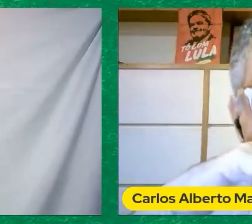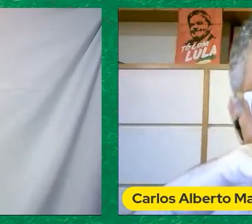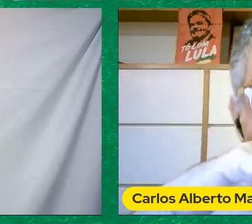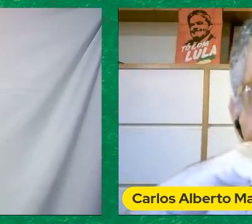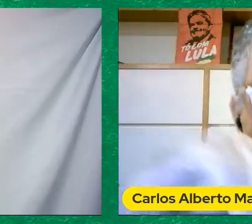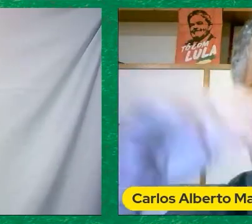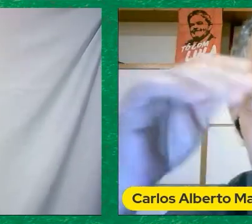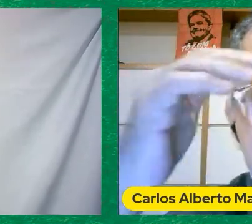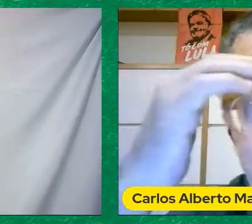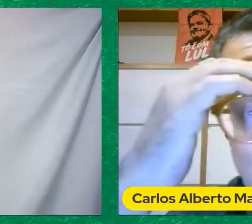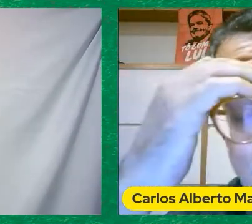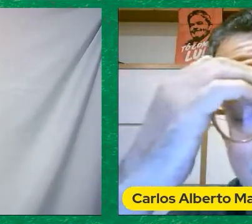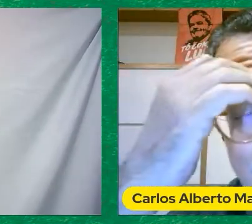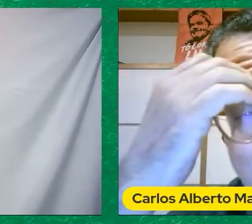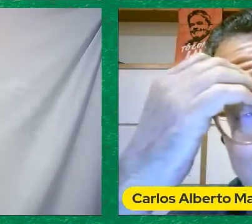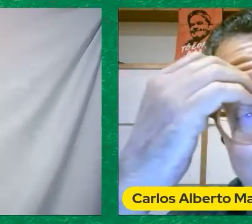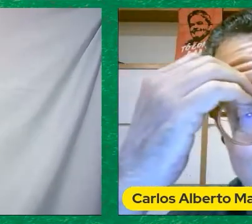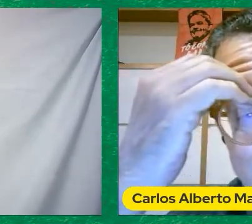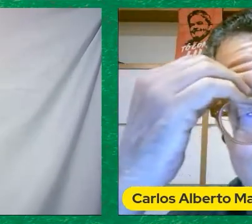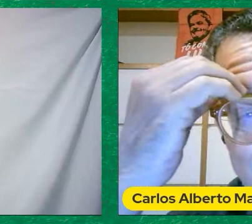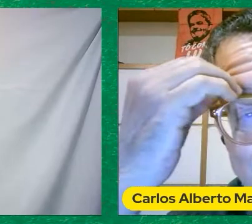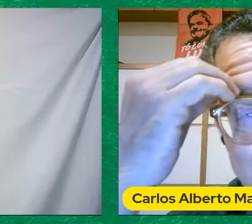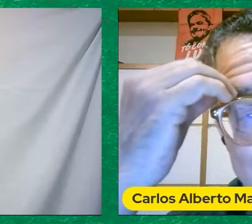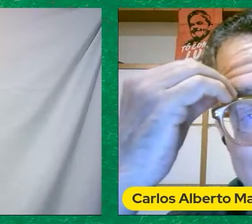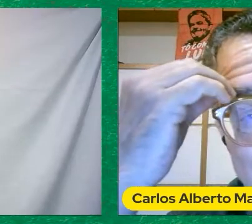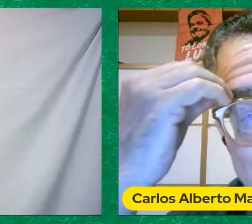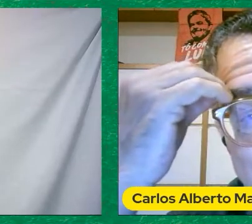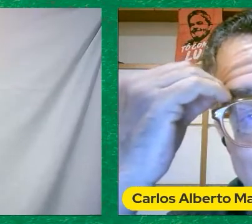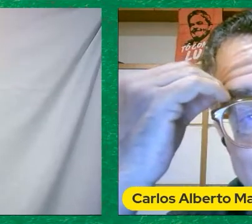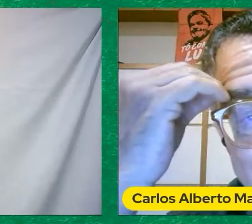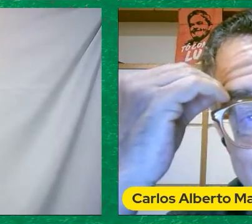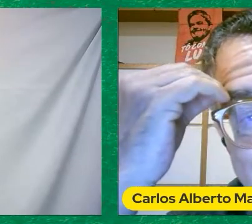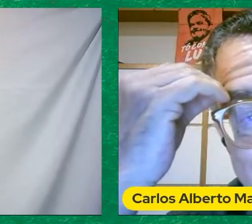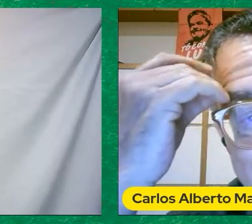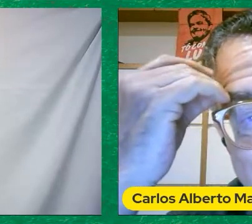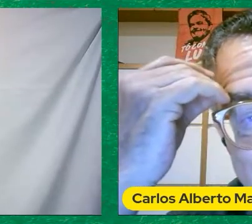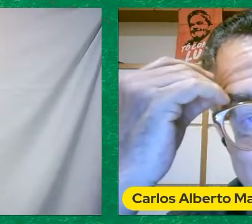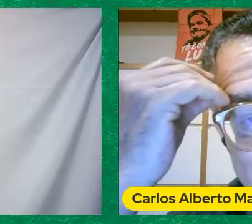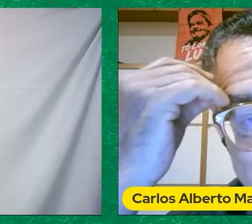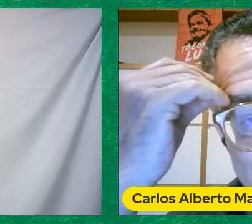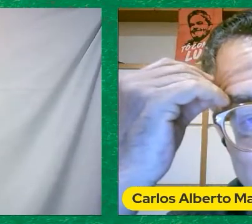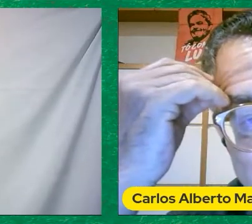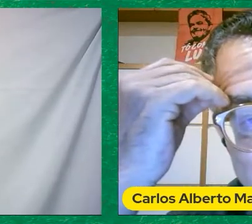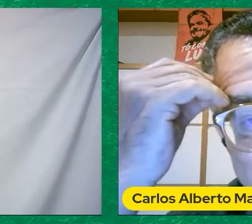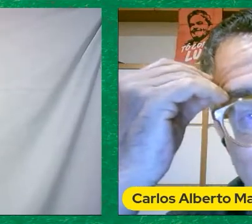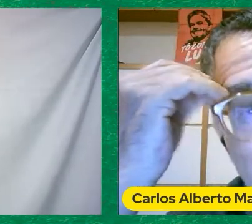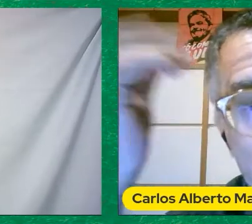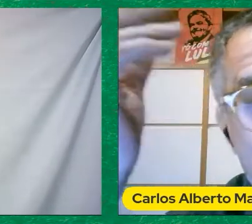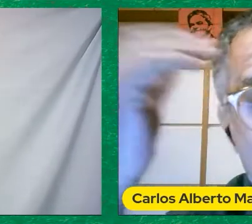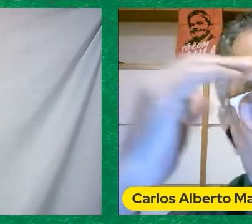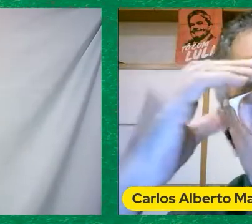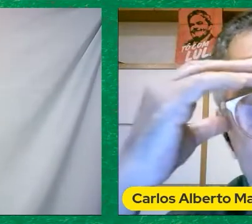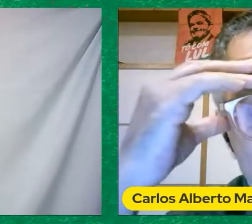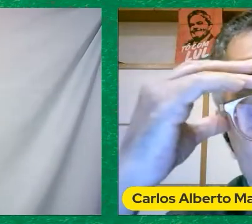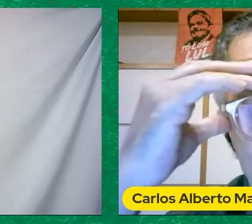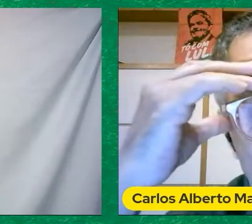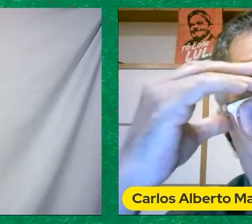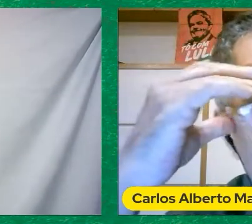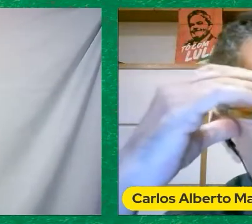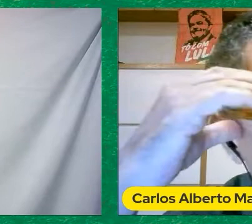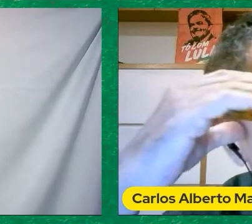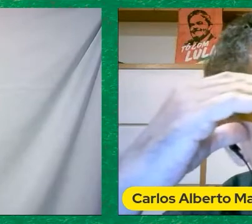o jogo Era o jogo Agora a ficção Eu nunca cheguei Nesse ponto Pois é